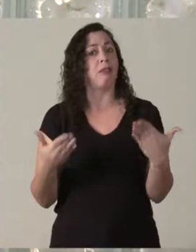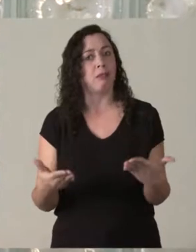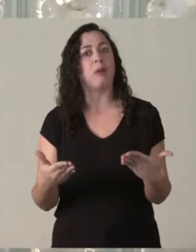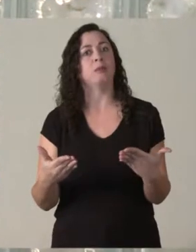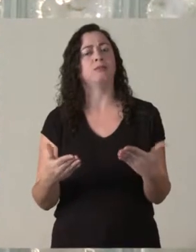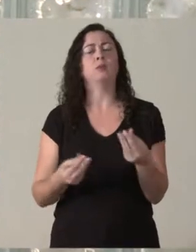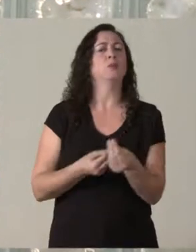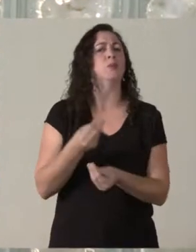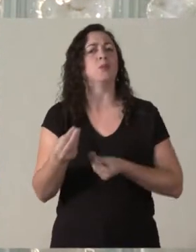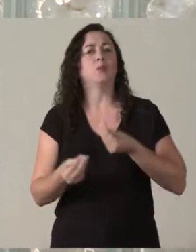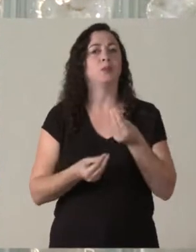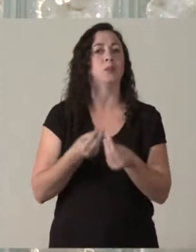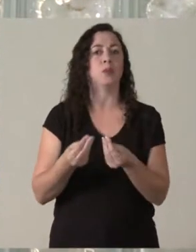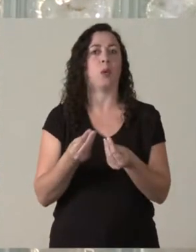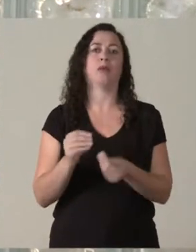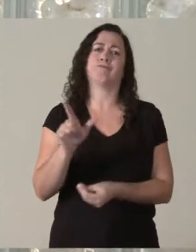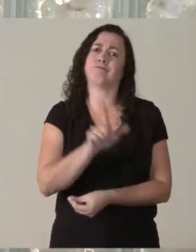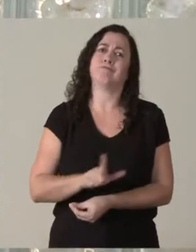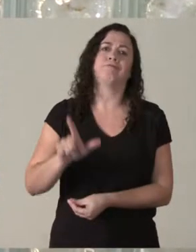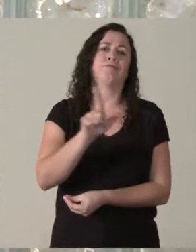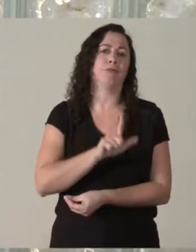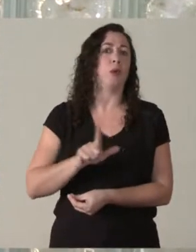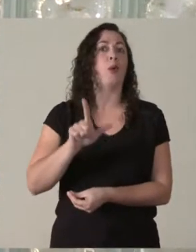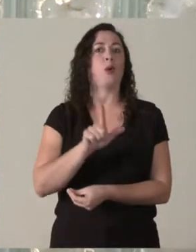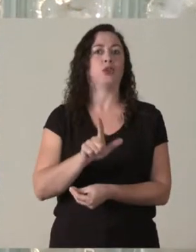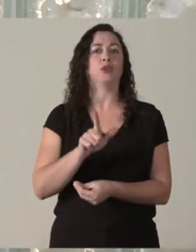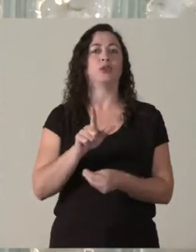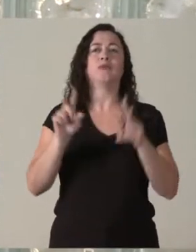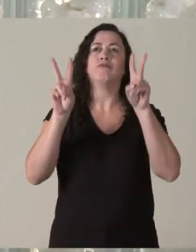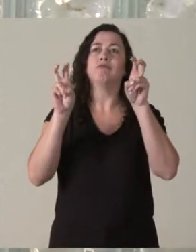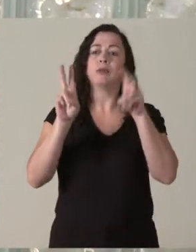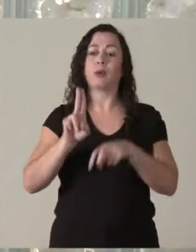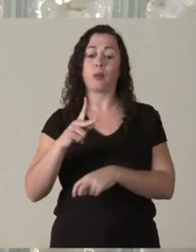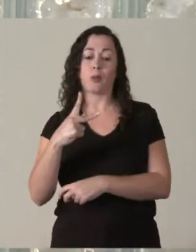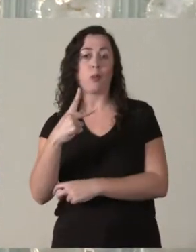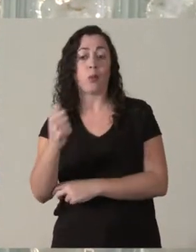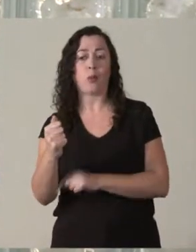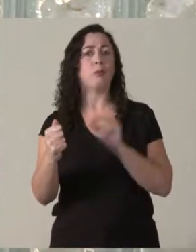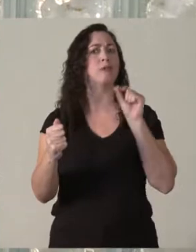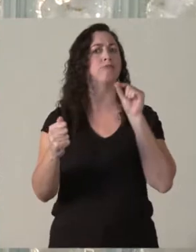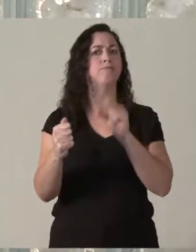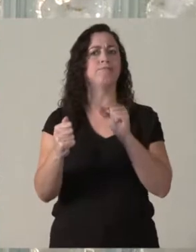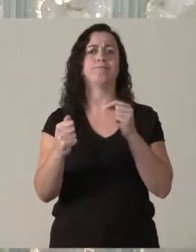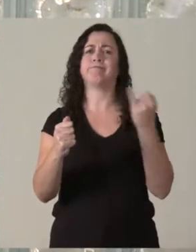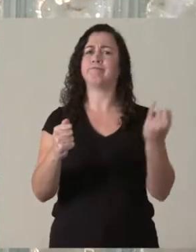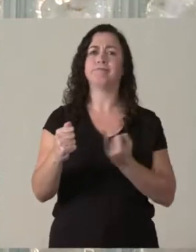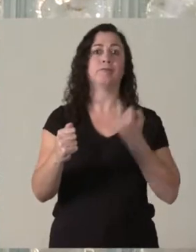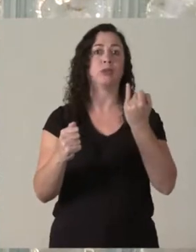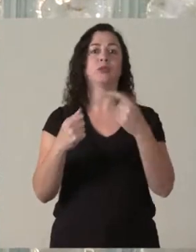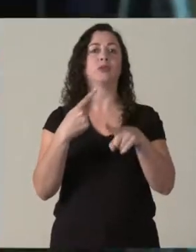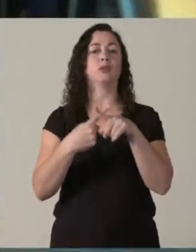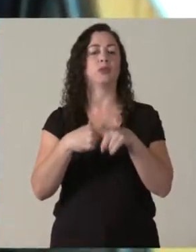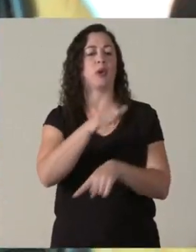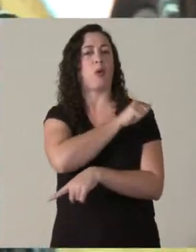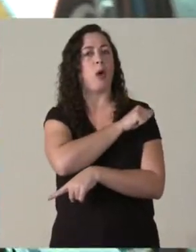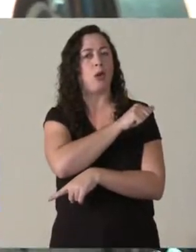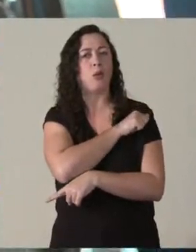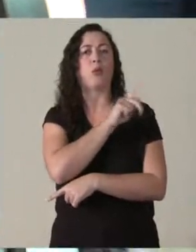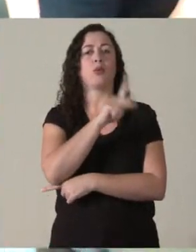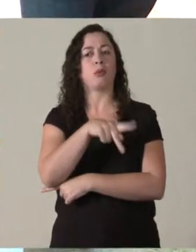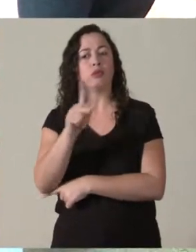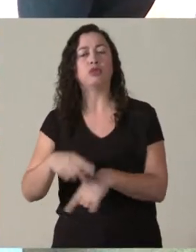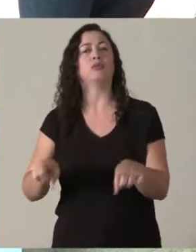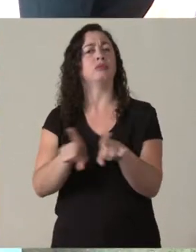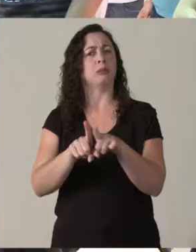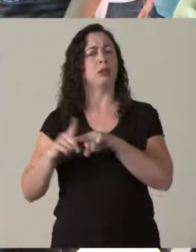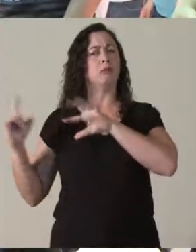E aí, obviamente, a questão da UPA é não só trazer os estudantes e professores para